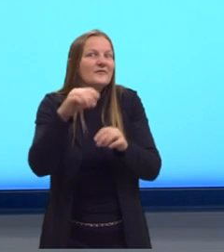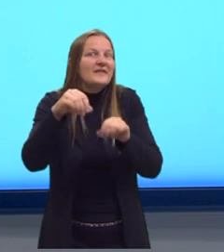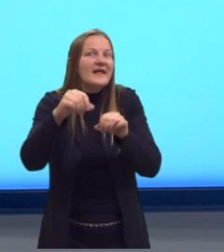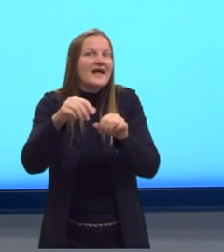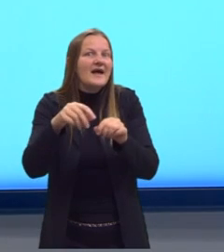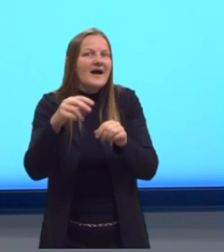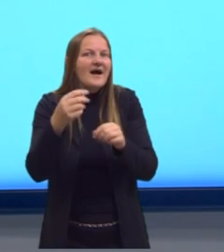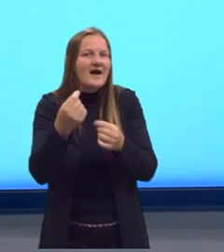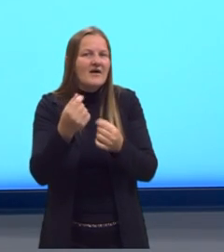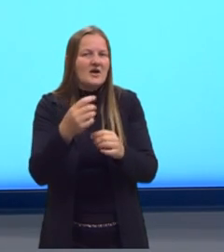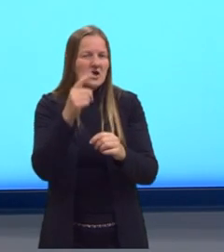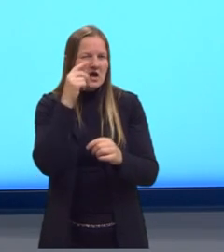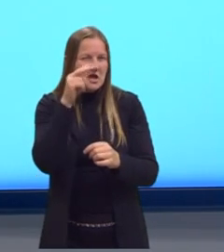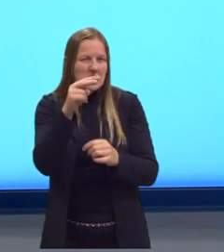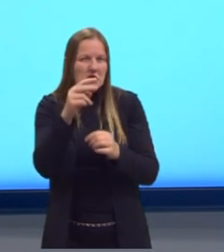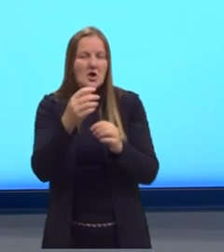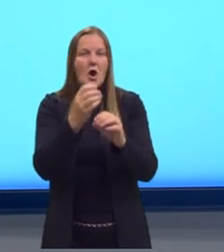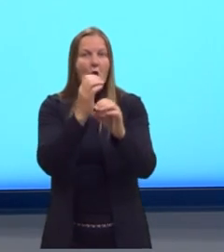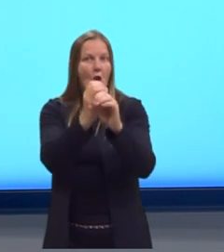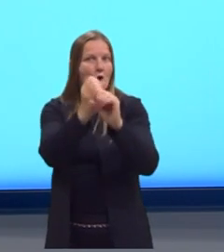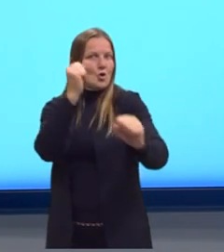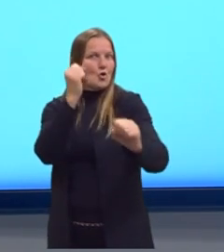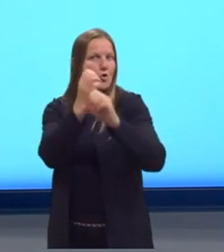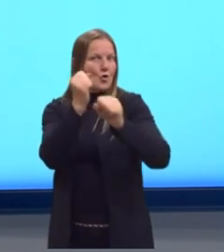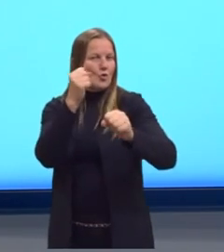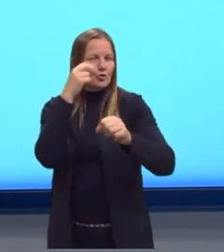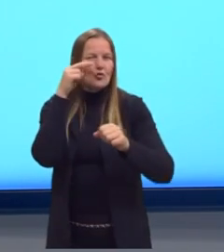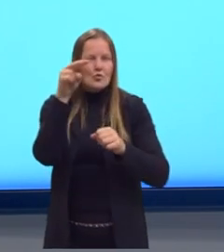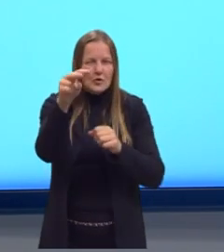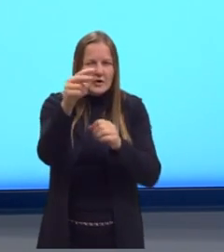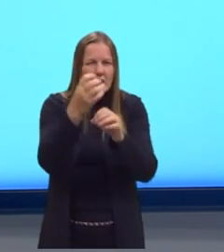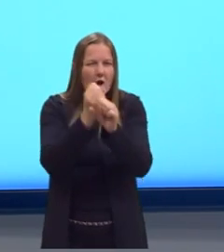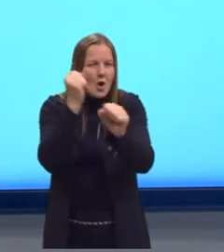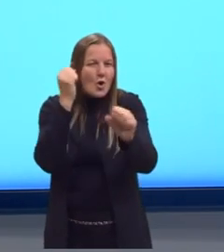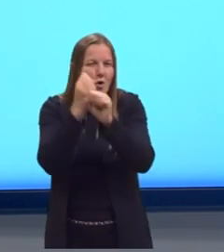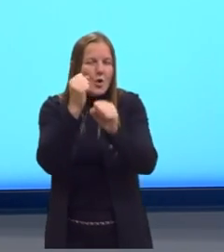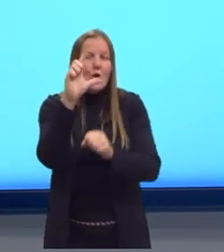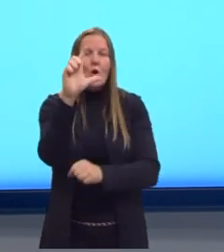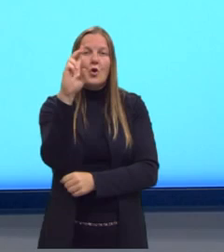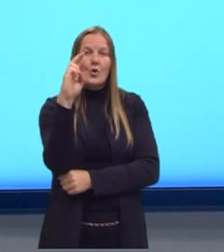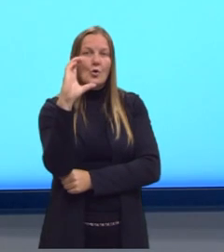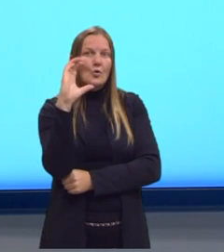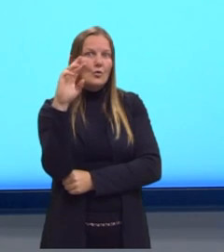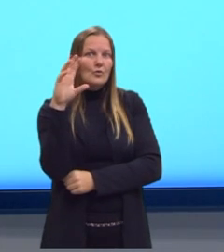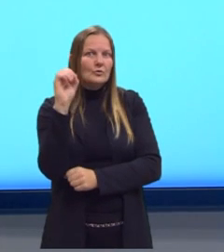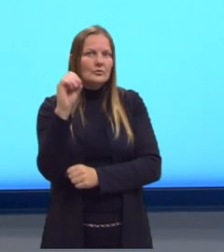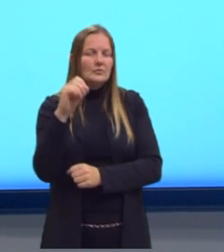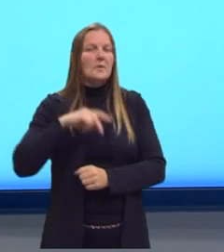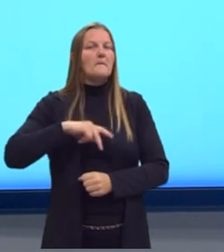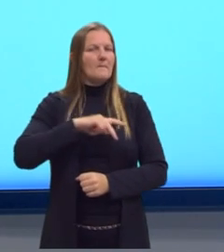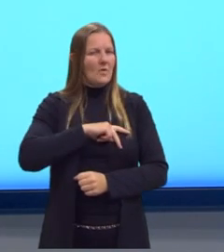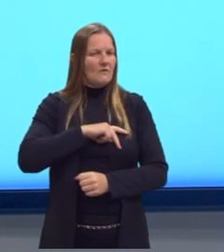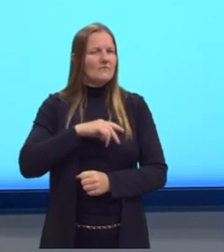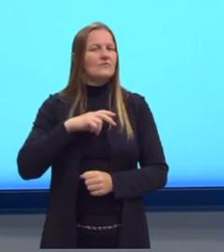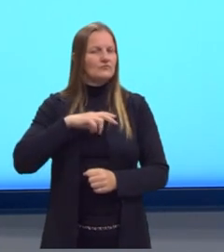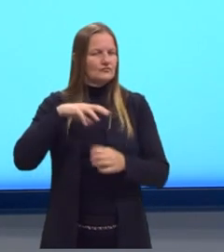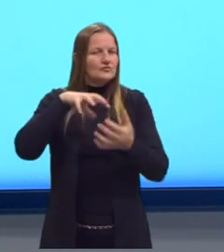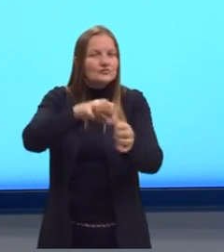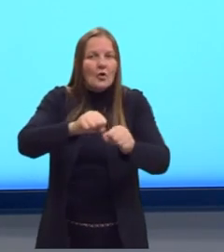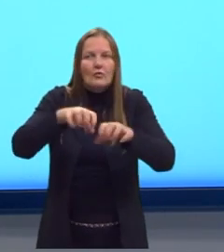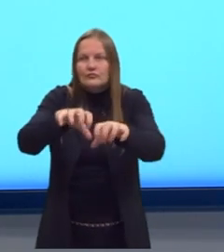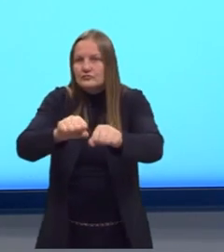diz lucro à vista. Mostrando um pouquinho que a preocupação desses povos, na verdade, nesse momento de colonizar,